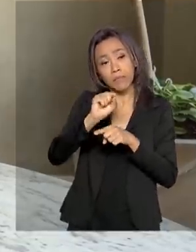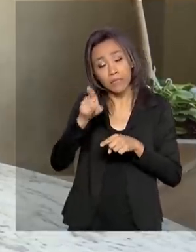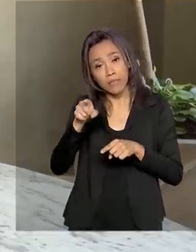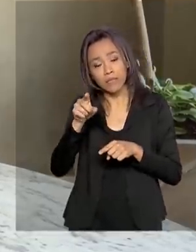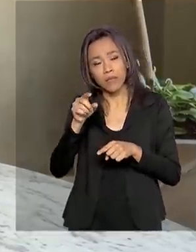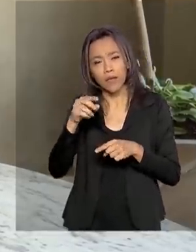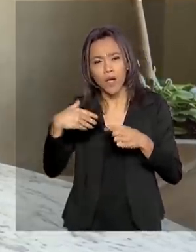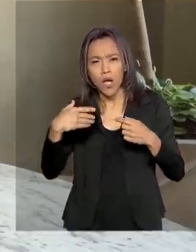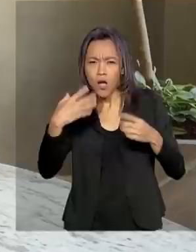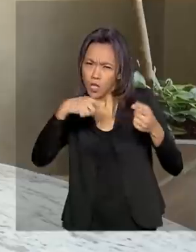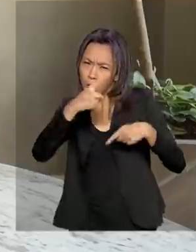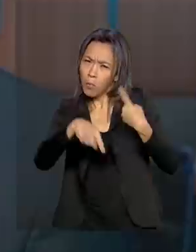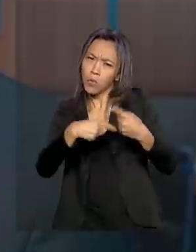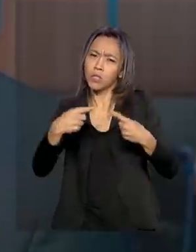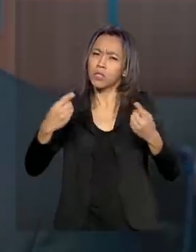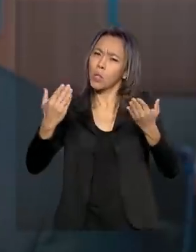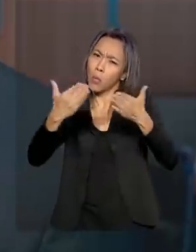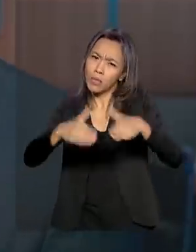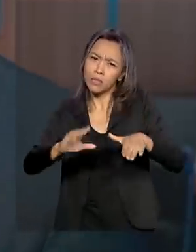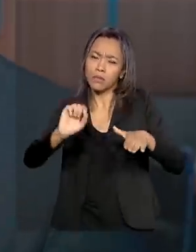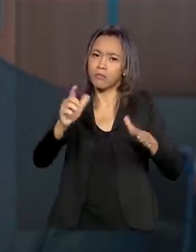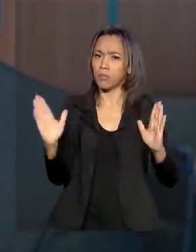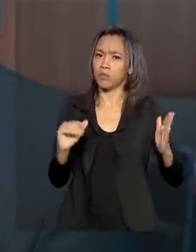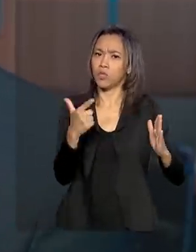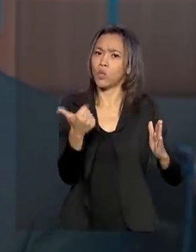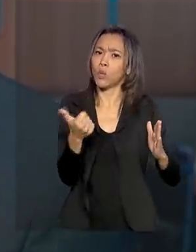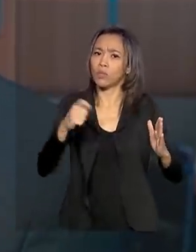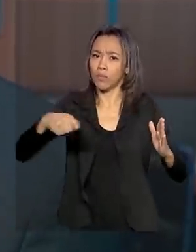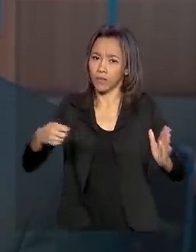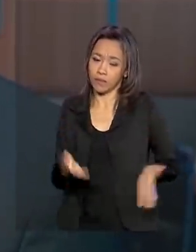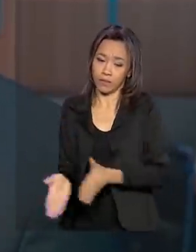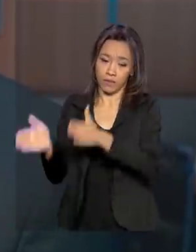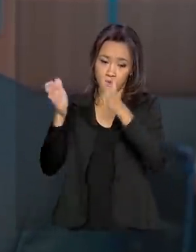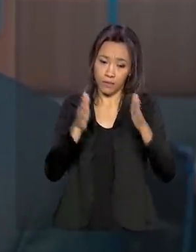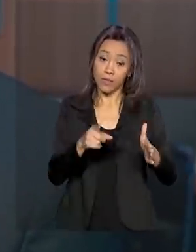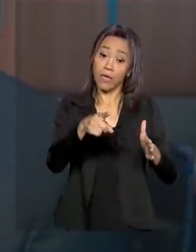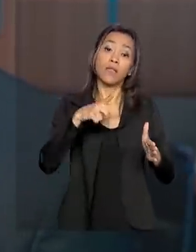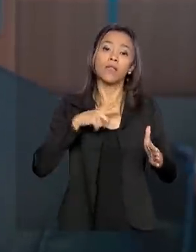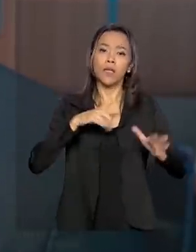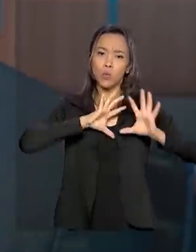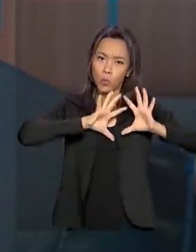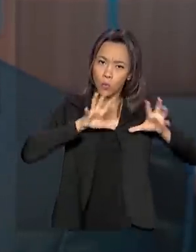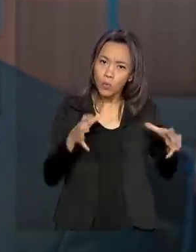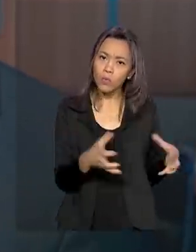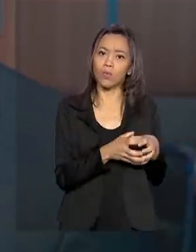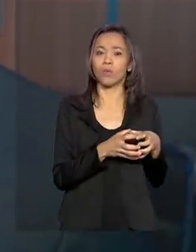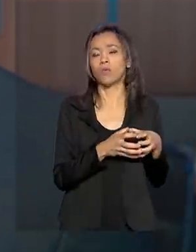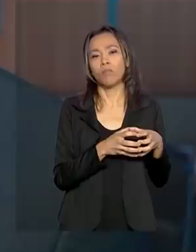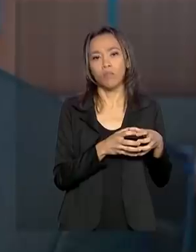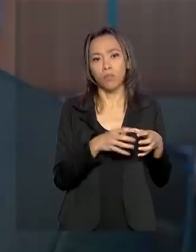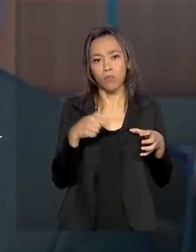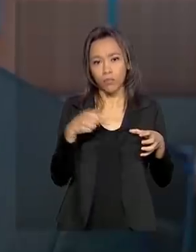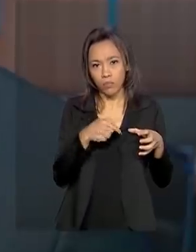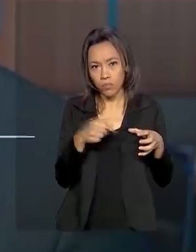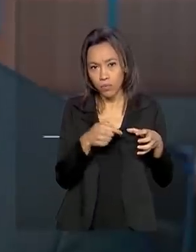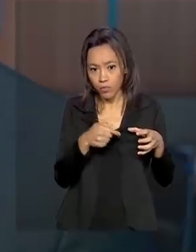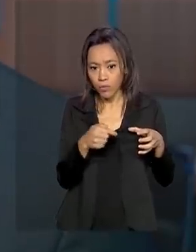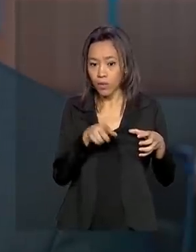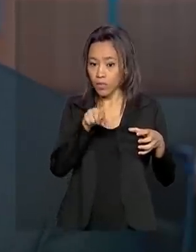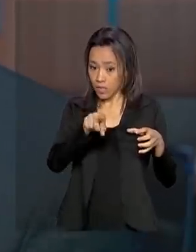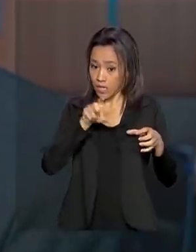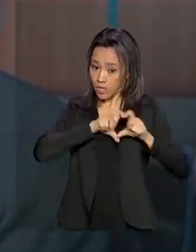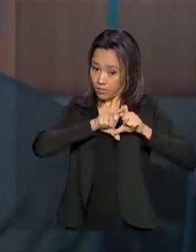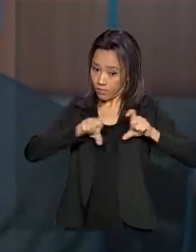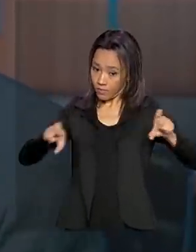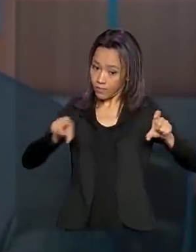daquilo que foi pago em 12 meses. Existe hoje uma Câmara de Conciliação promovida pelo site consumidor.gov